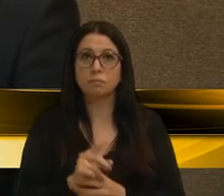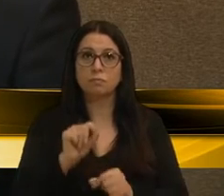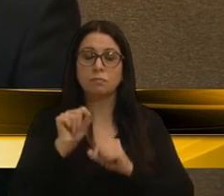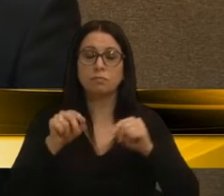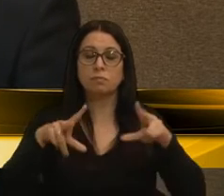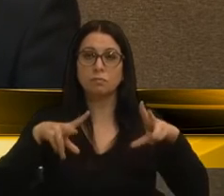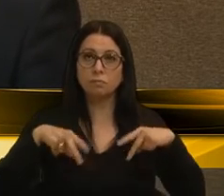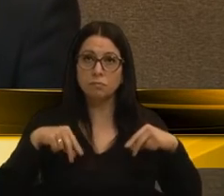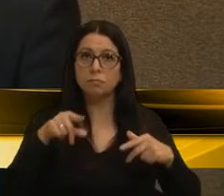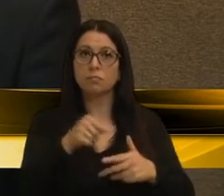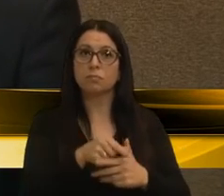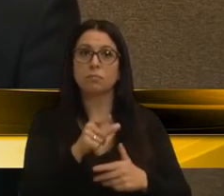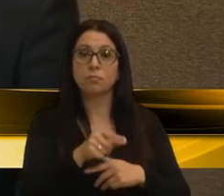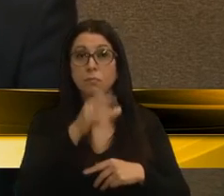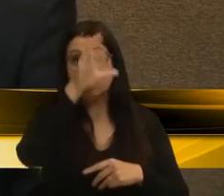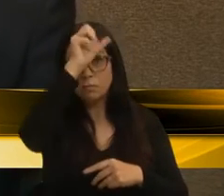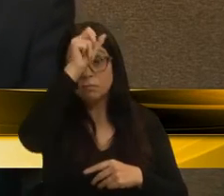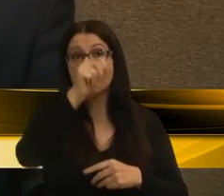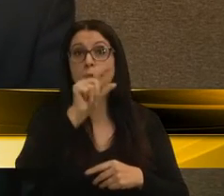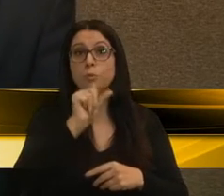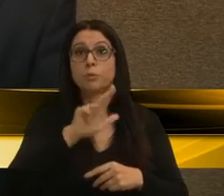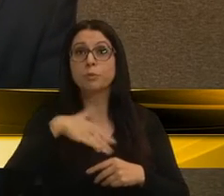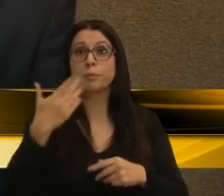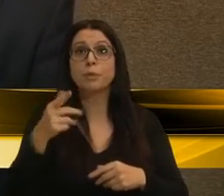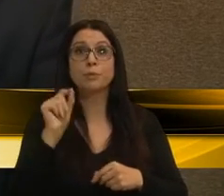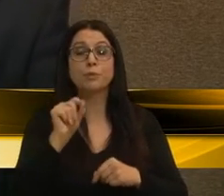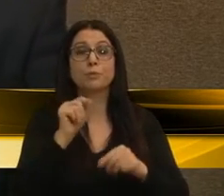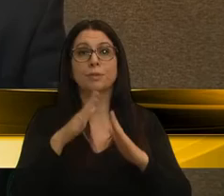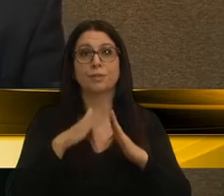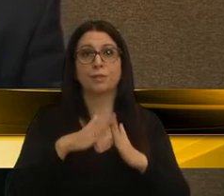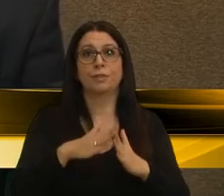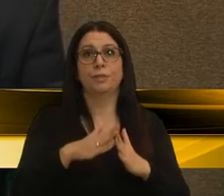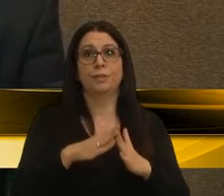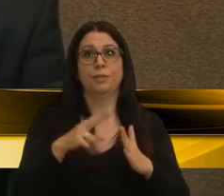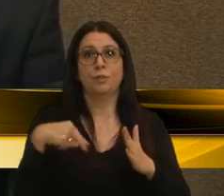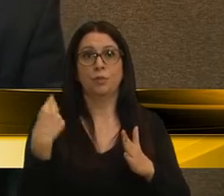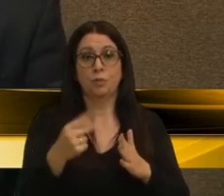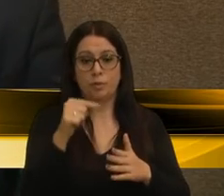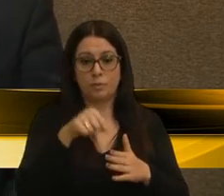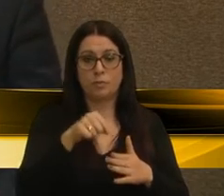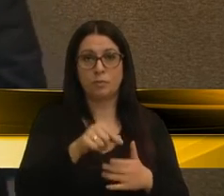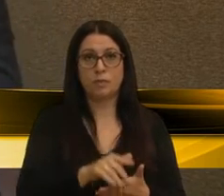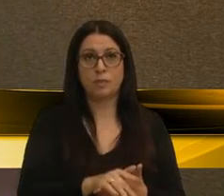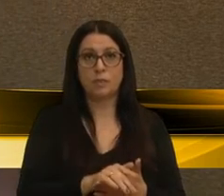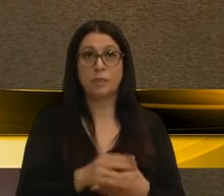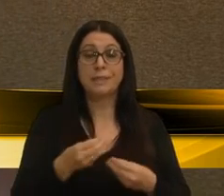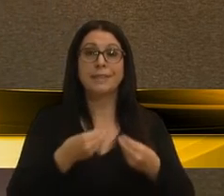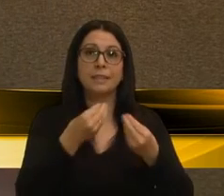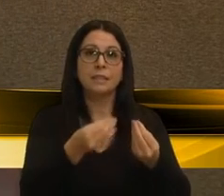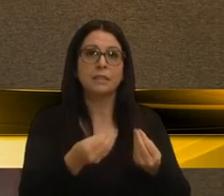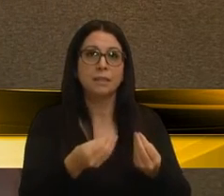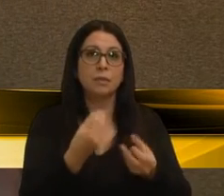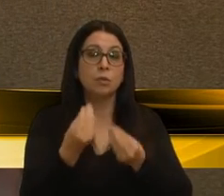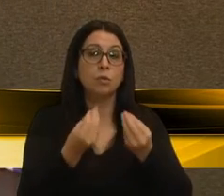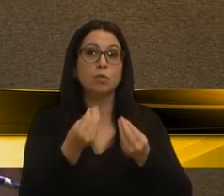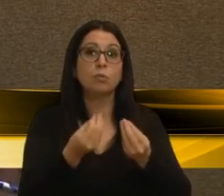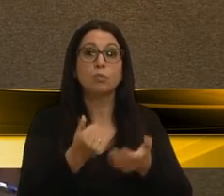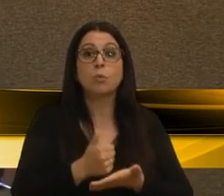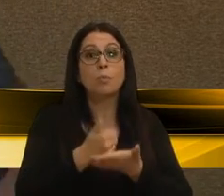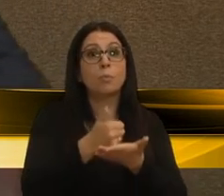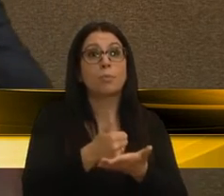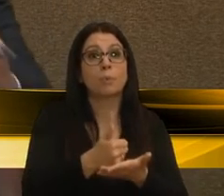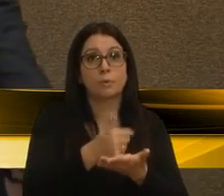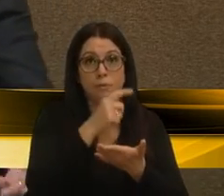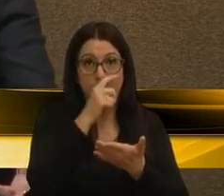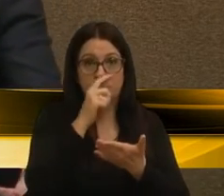e que ele aprenda um pouco com esta casa, que o que nós estamos aqui lhe dando como uma ferramenta